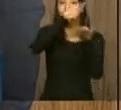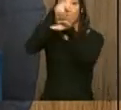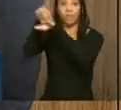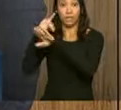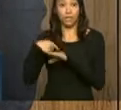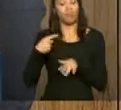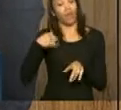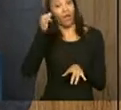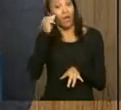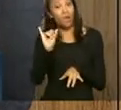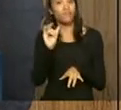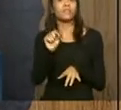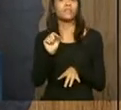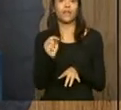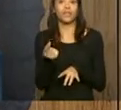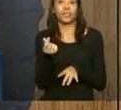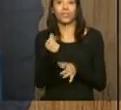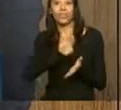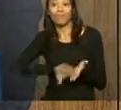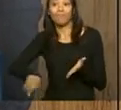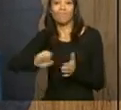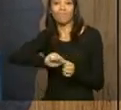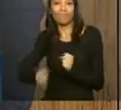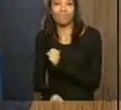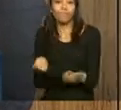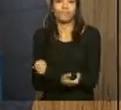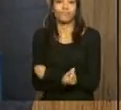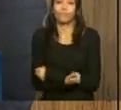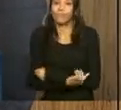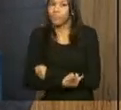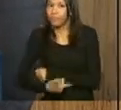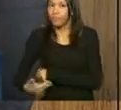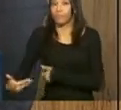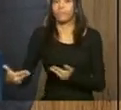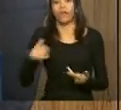Evitar, portanto, a fuga de capitais, a fraude e assim por diante.